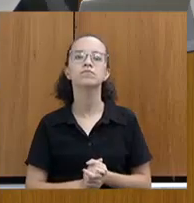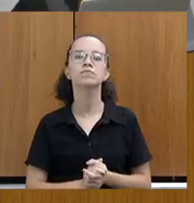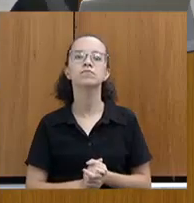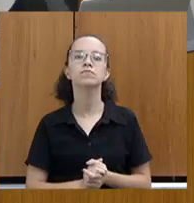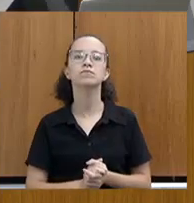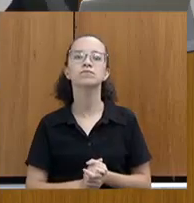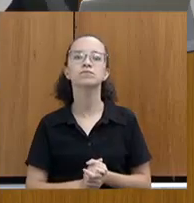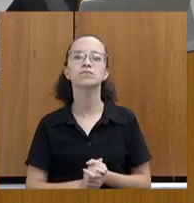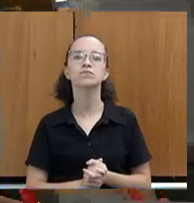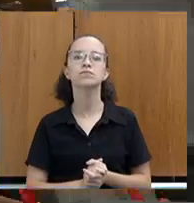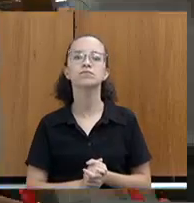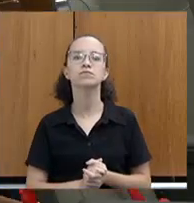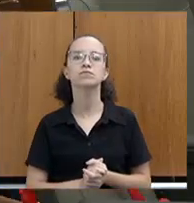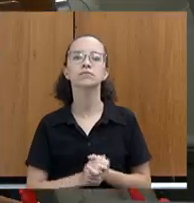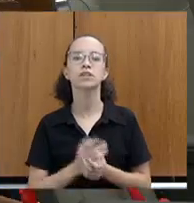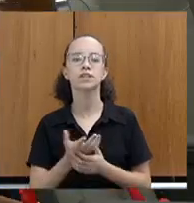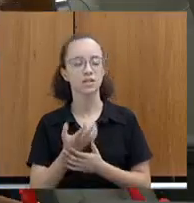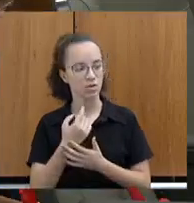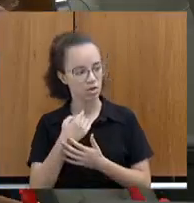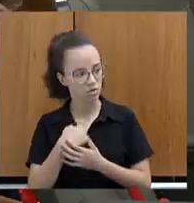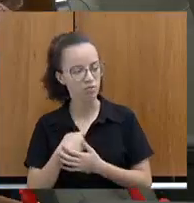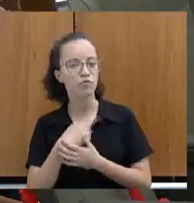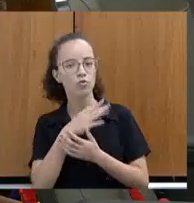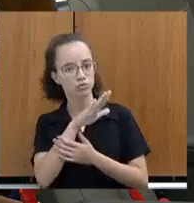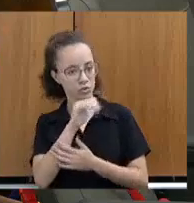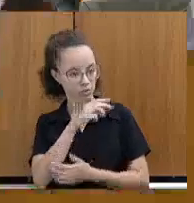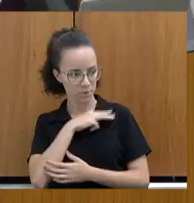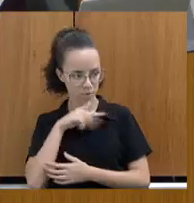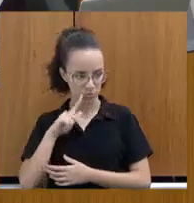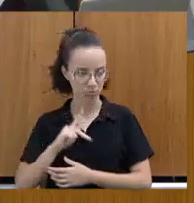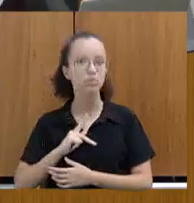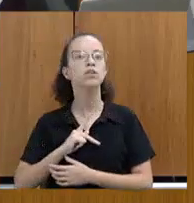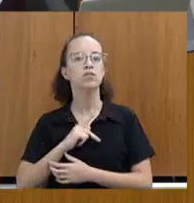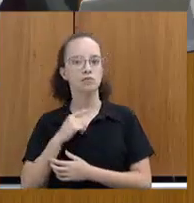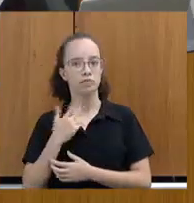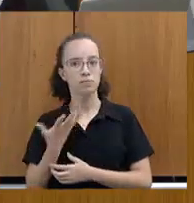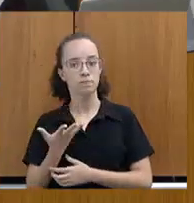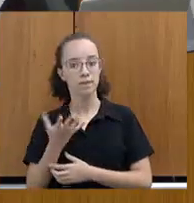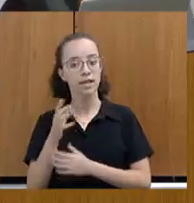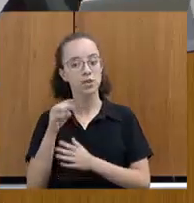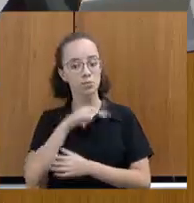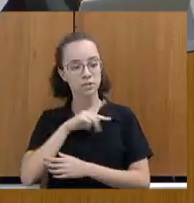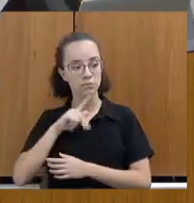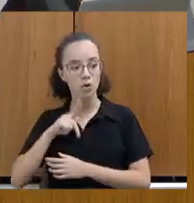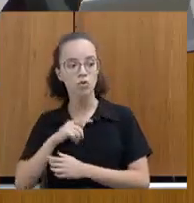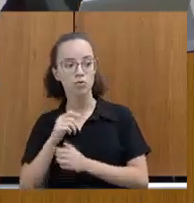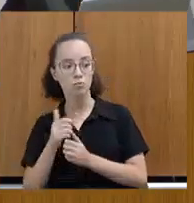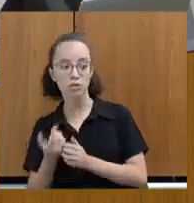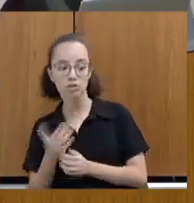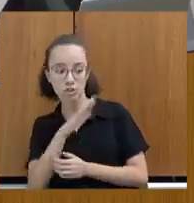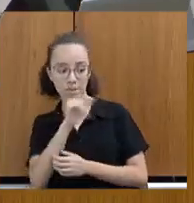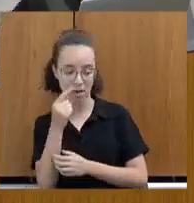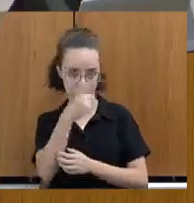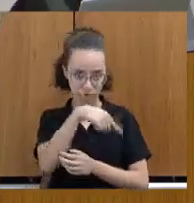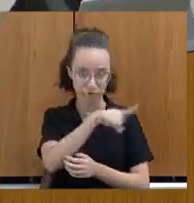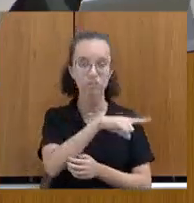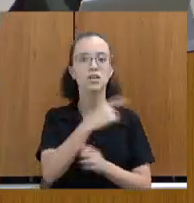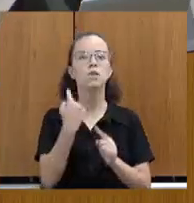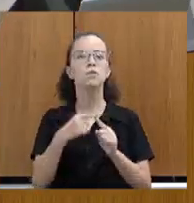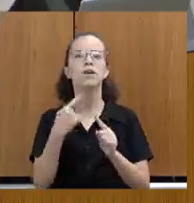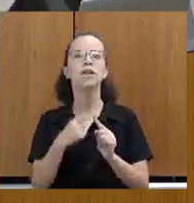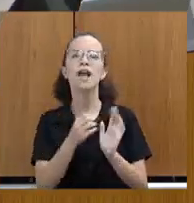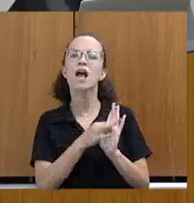Eu vou provocar novamente o Ministério Público, para o Ministério Público, o provocar vocês para conhecer o plano. Porque a